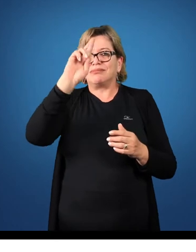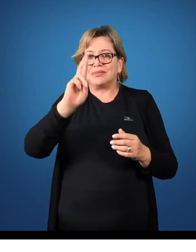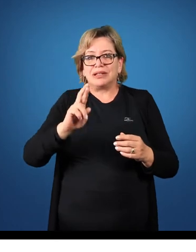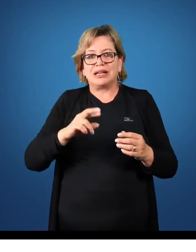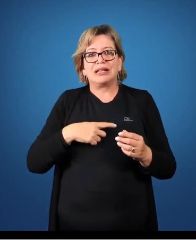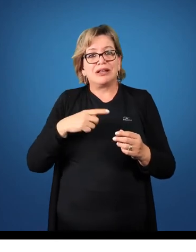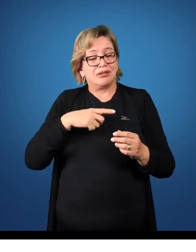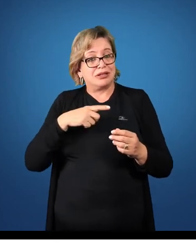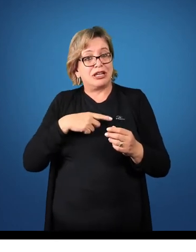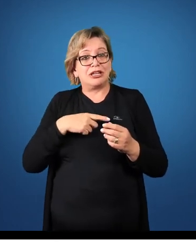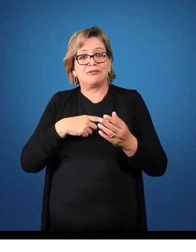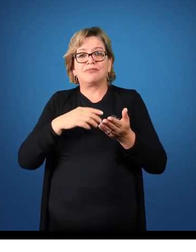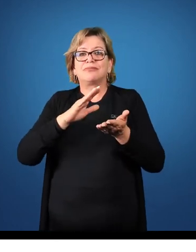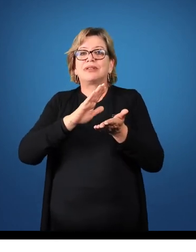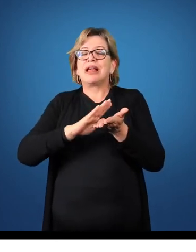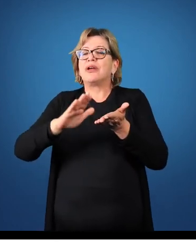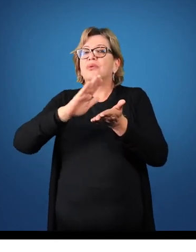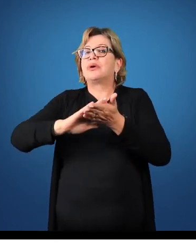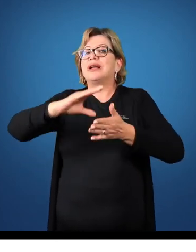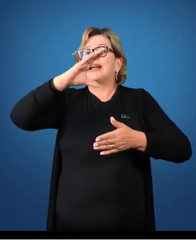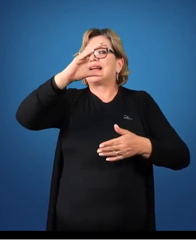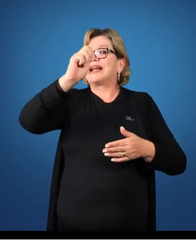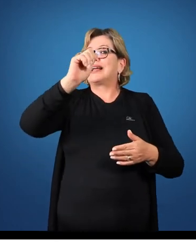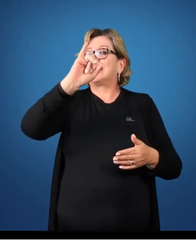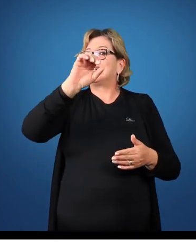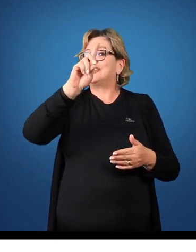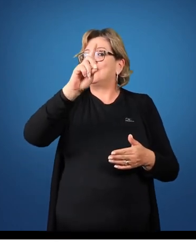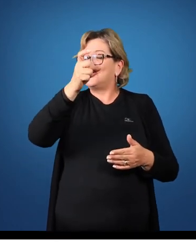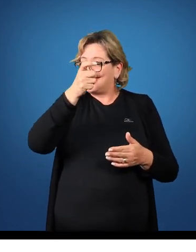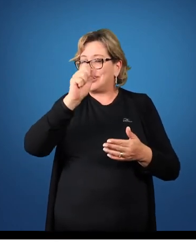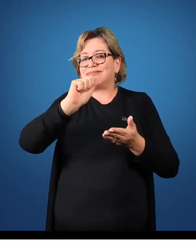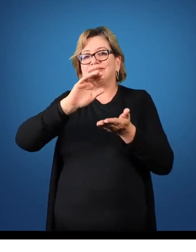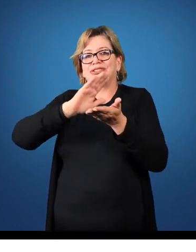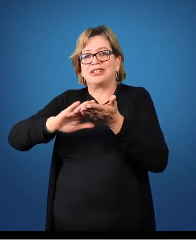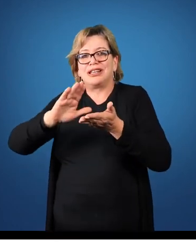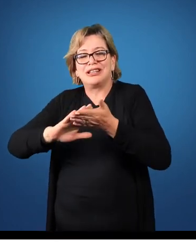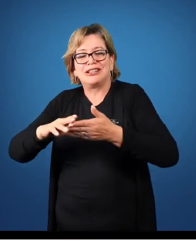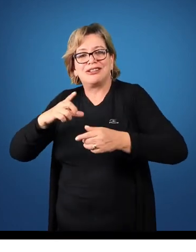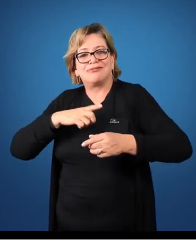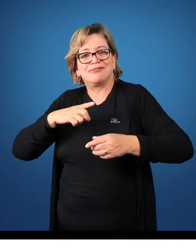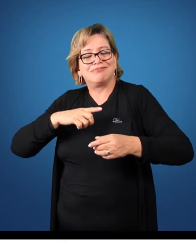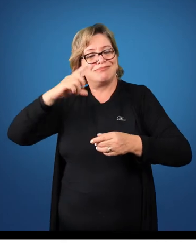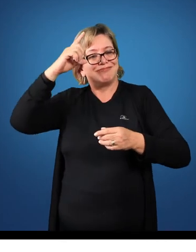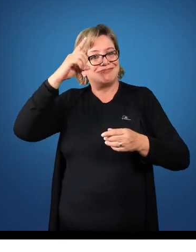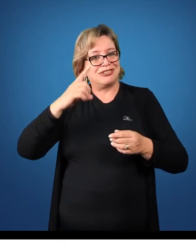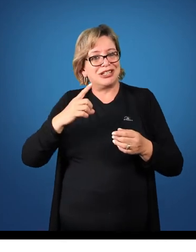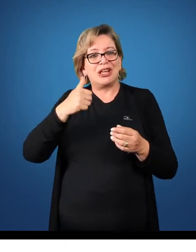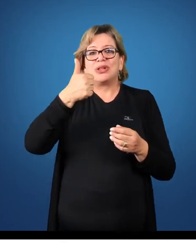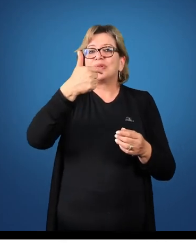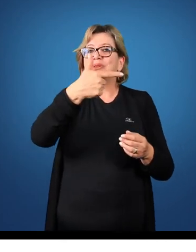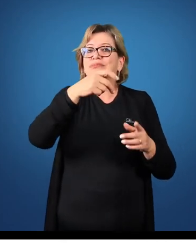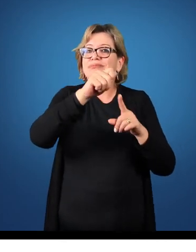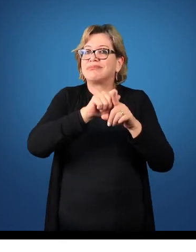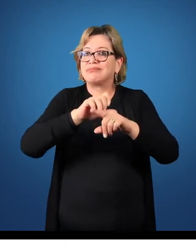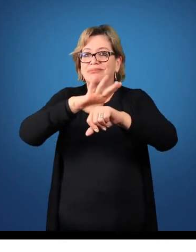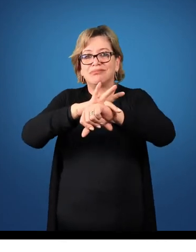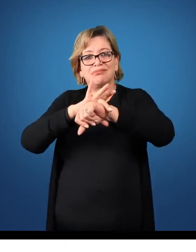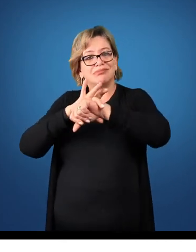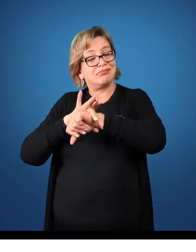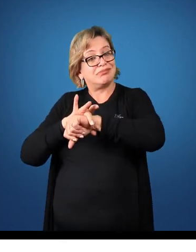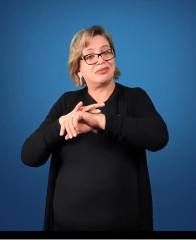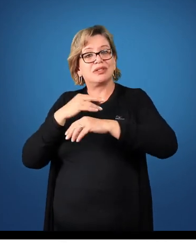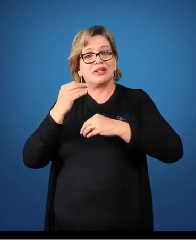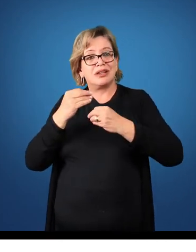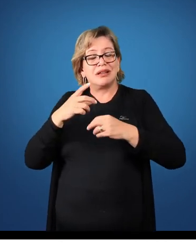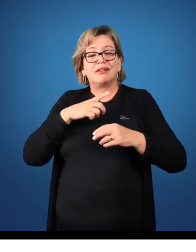disponibilidade, caixa ou bancos, e vou constituir um direito meu de ter esse seguro por 12 meses. Vai estar